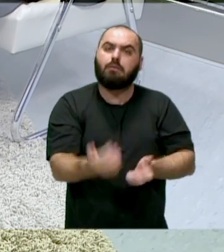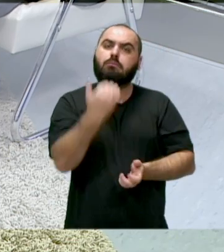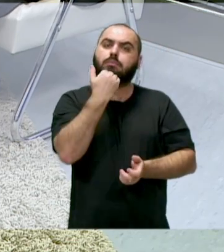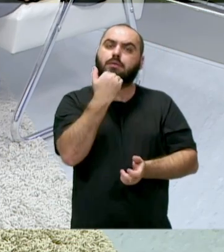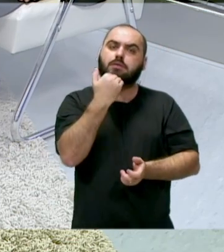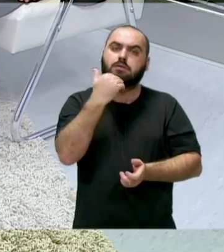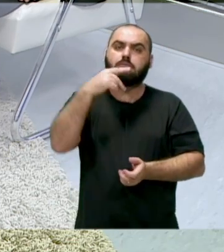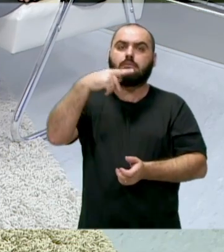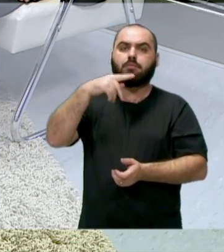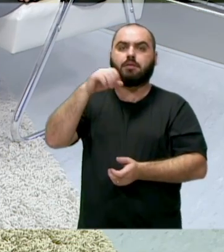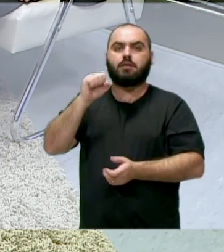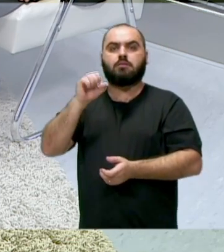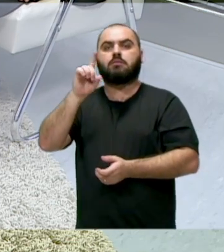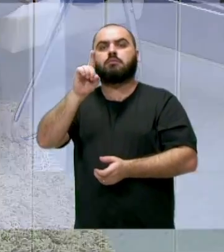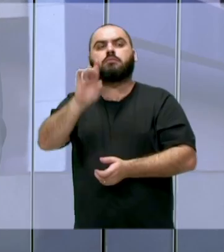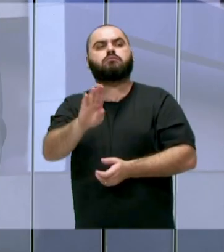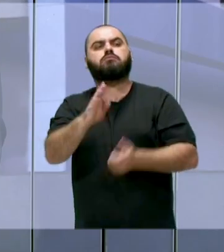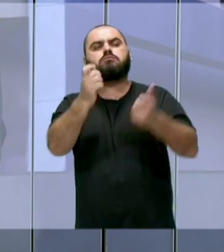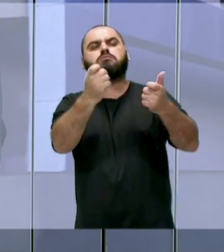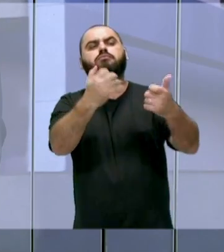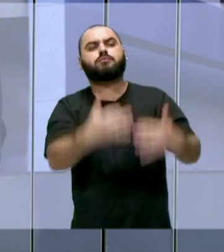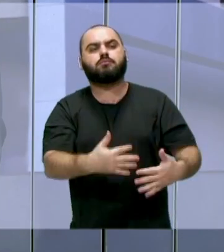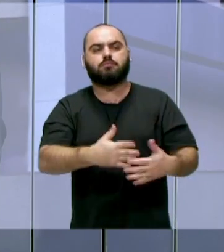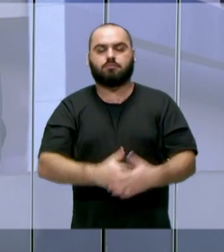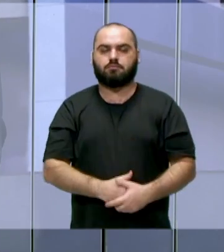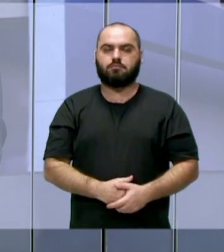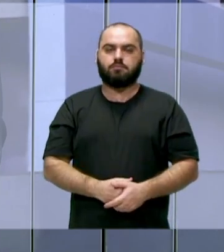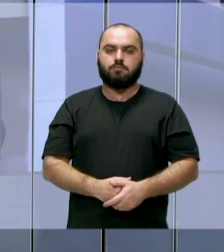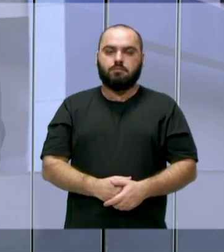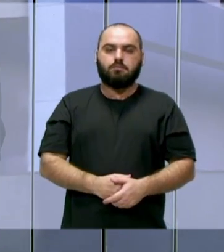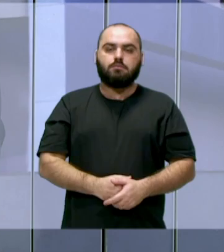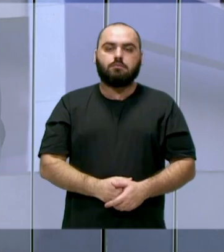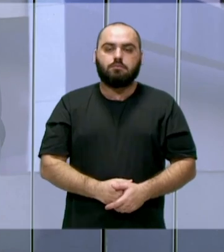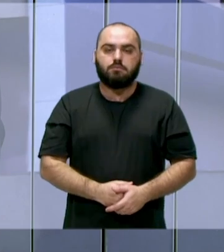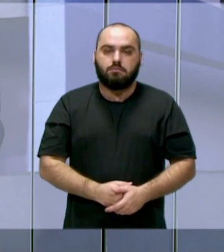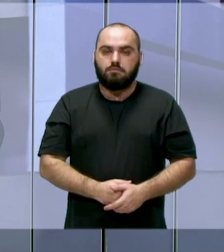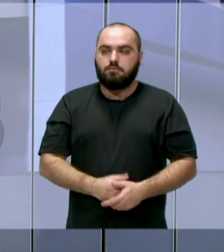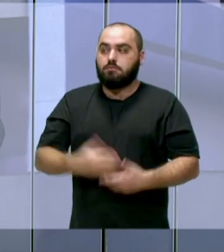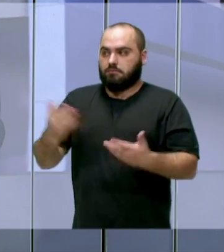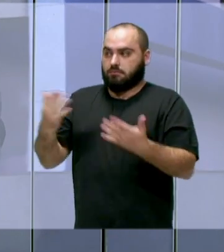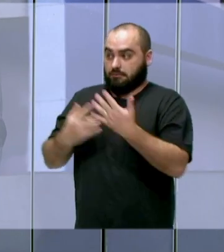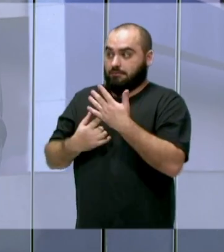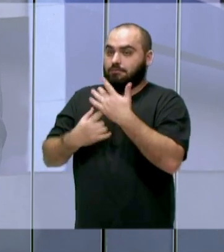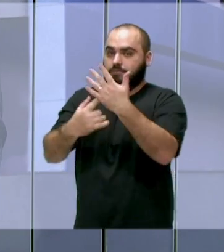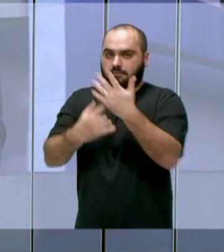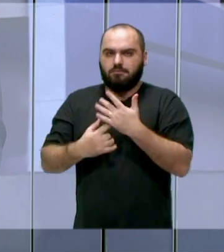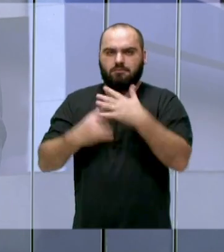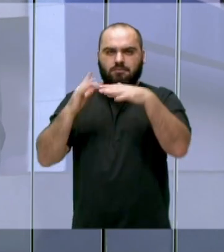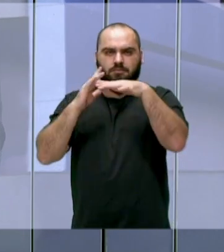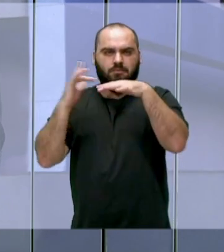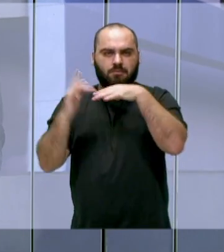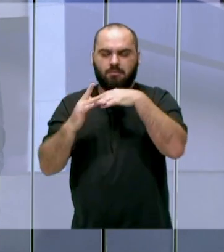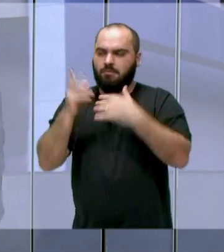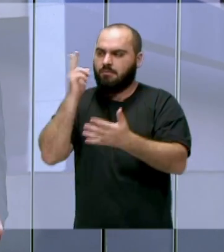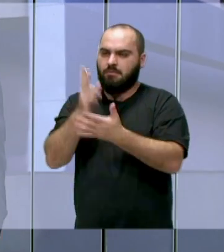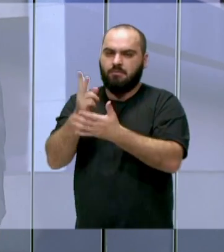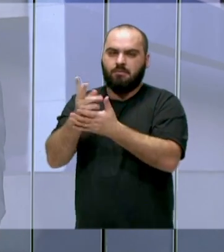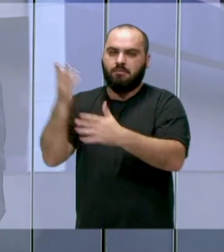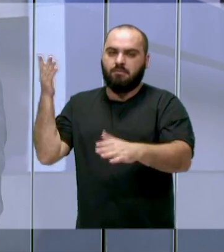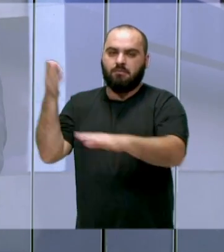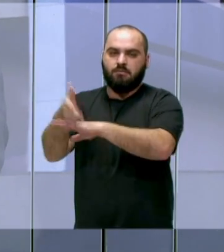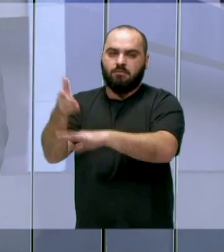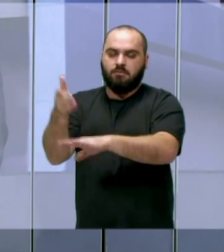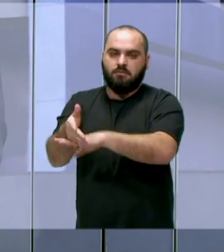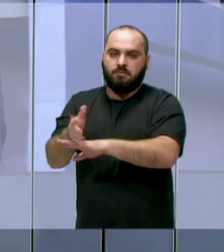ou pedir para se filiar ao PSTB? Justamente com esse crescimento tecnológico, rede social, eu sempre fui muito participativo, não só